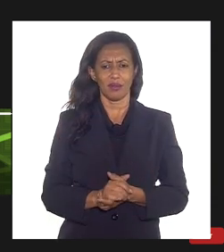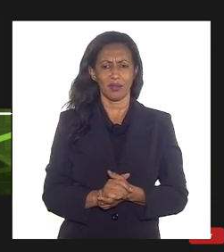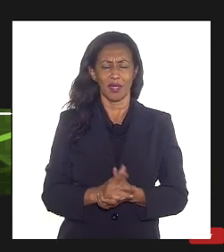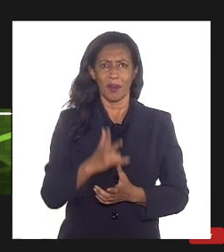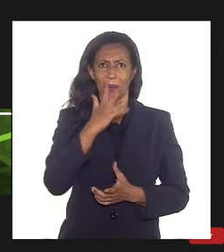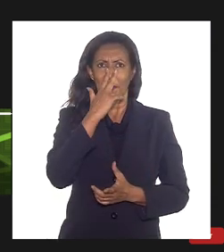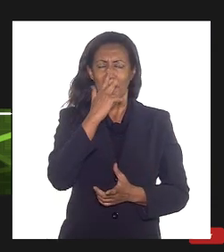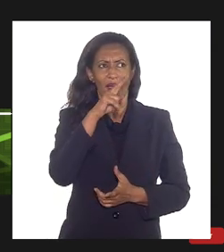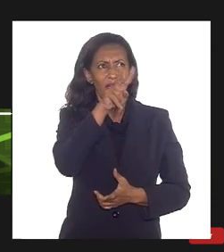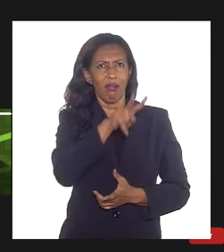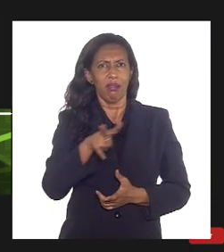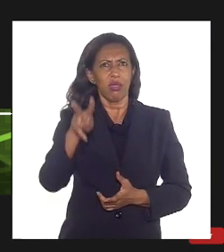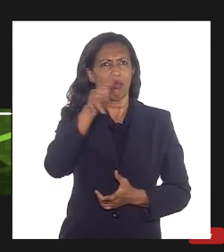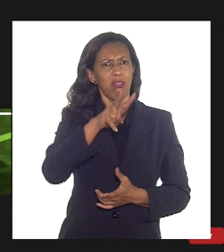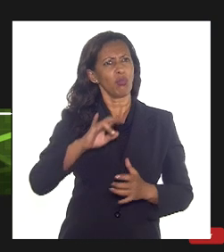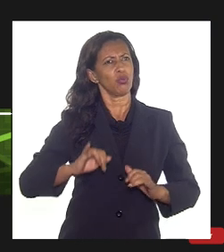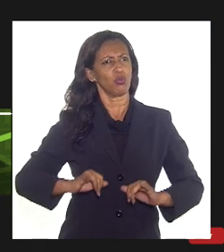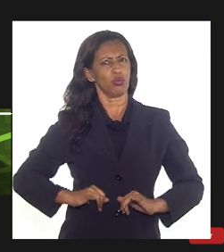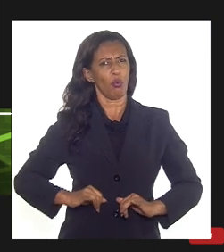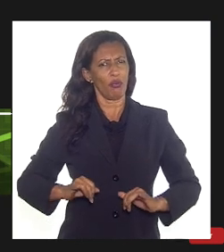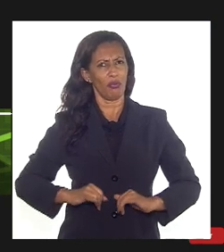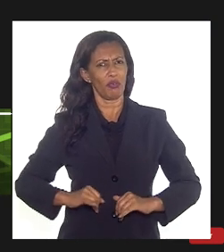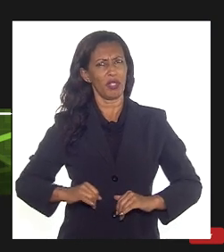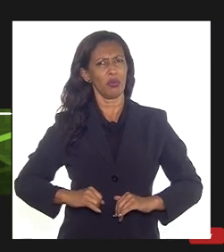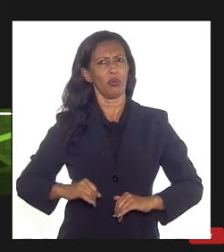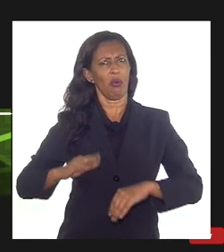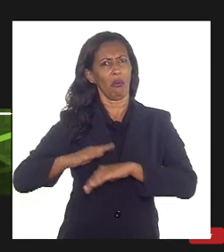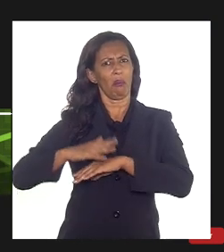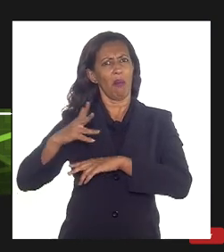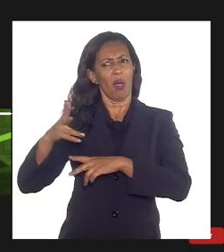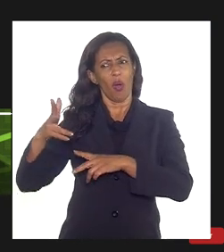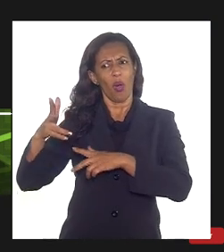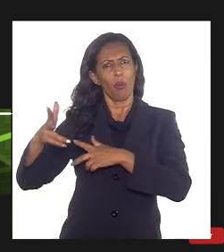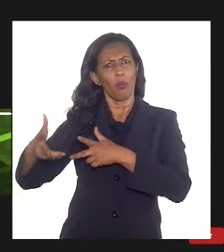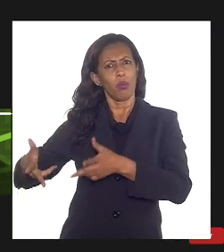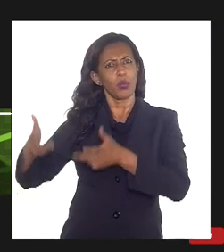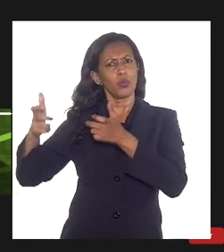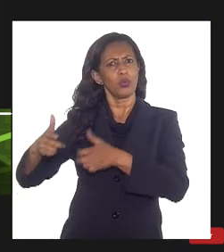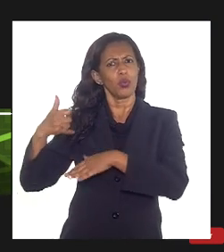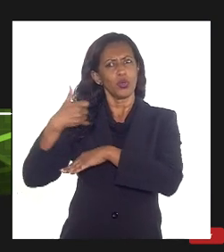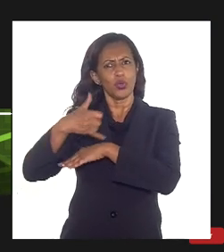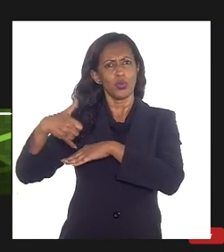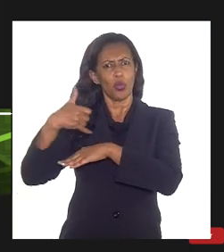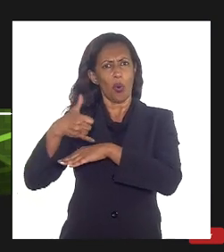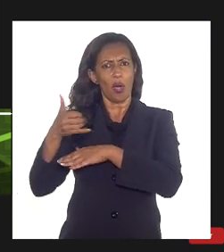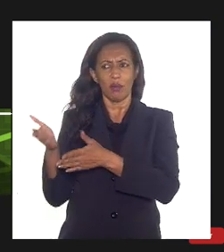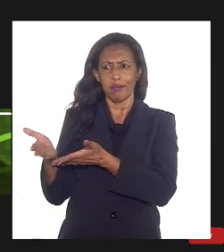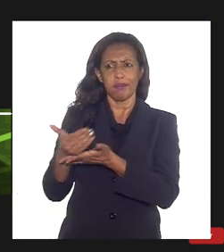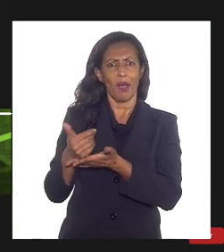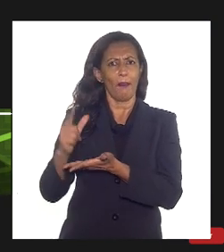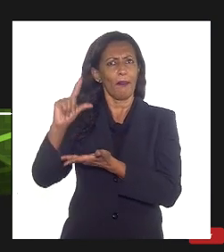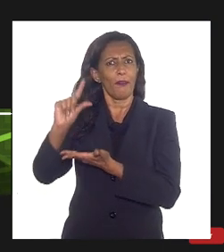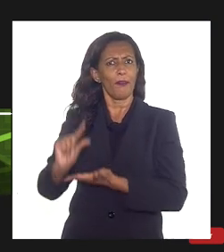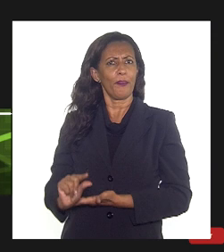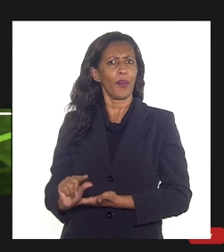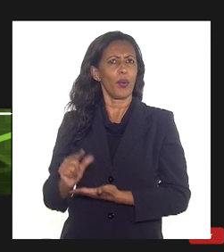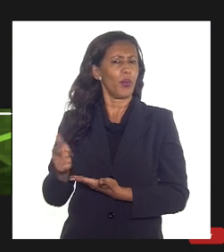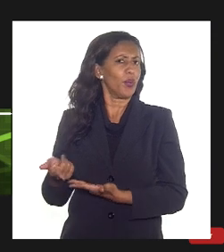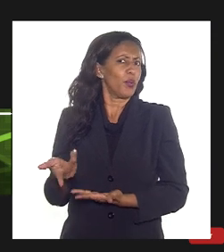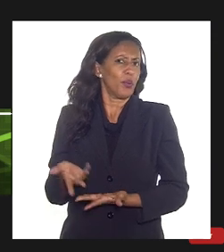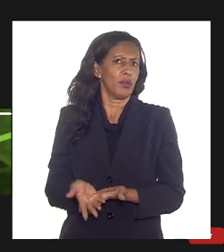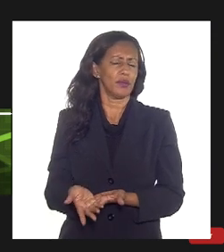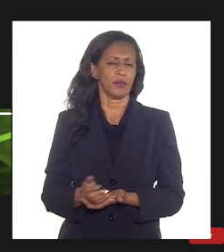sofrível para o Rio de Janeiro maior produtor do óleo no Brasil mas que se beneficia muito pouco dessa riqueza aqui